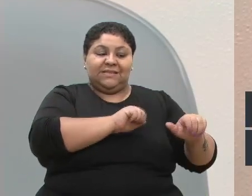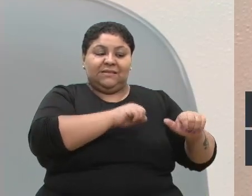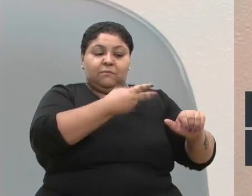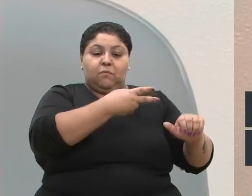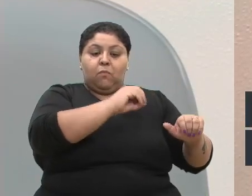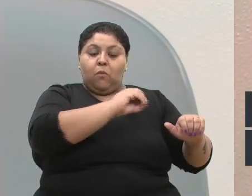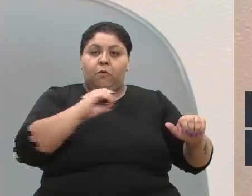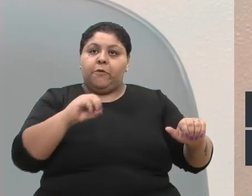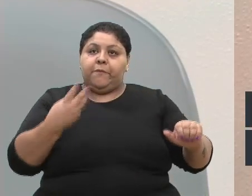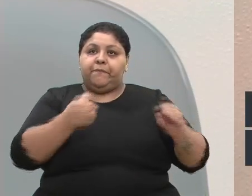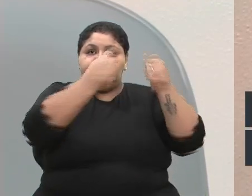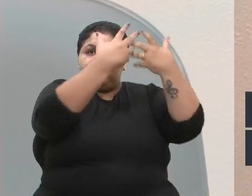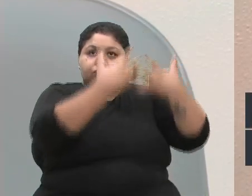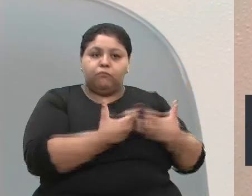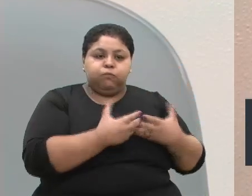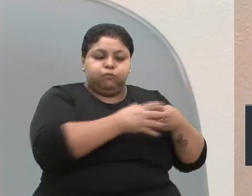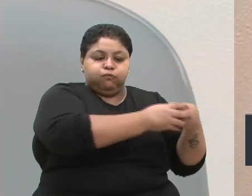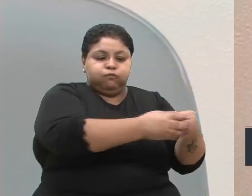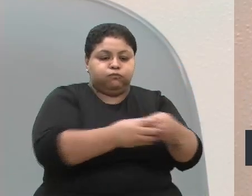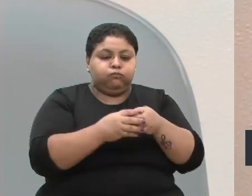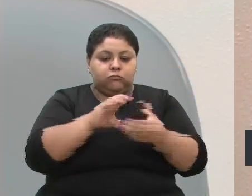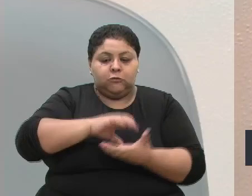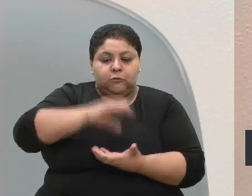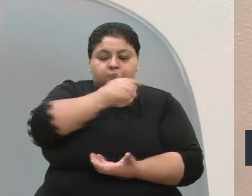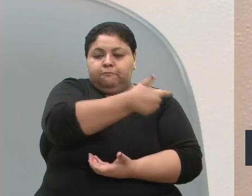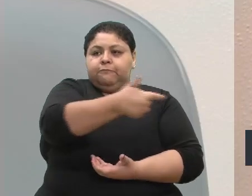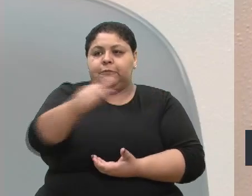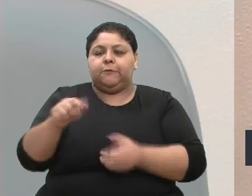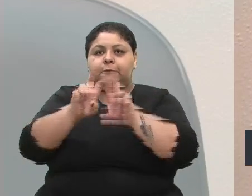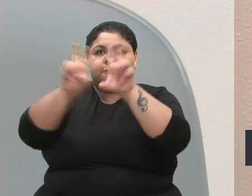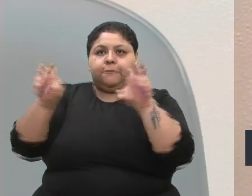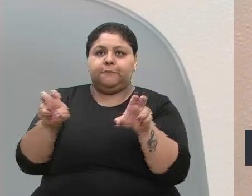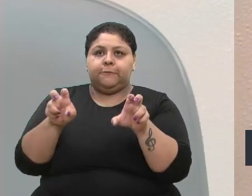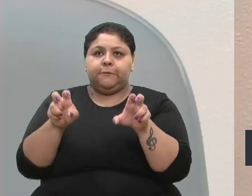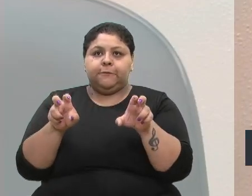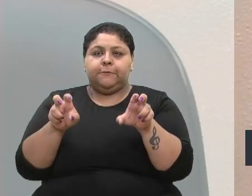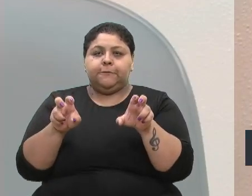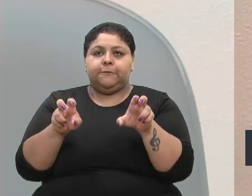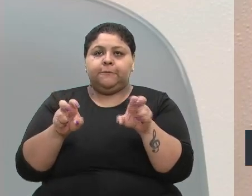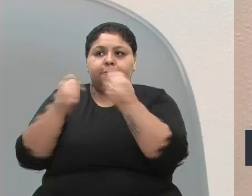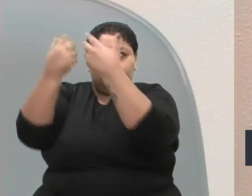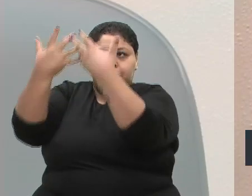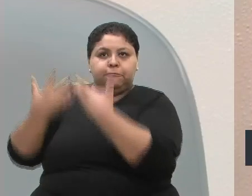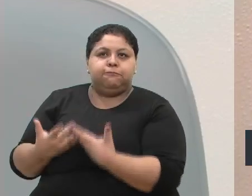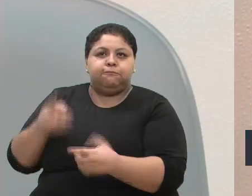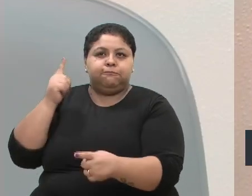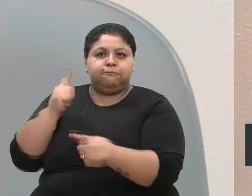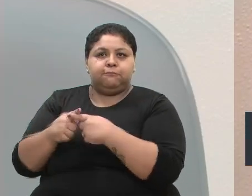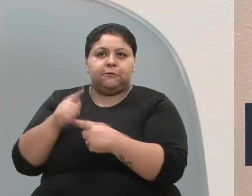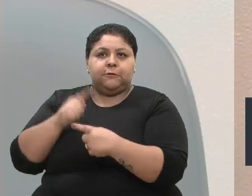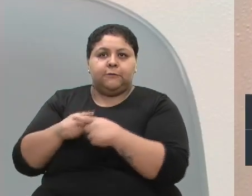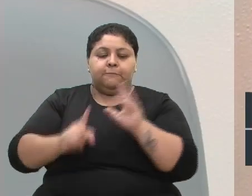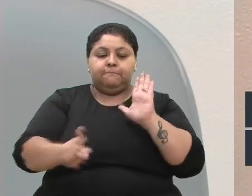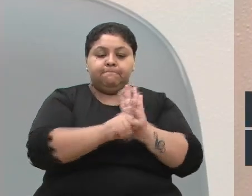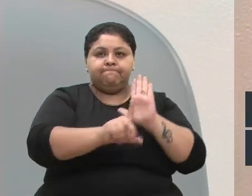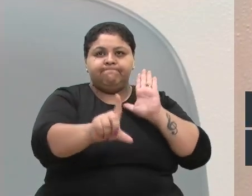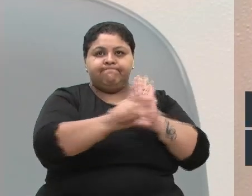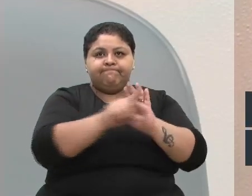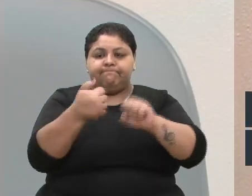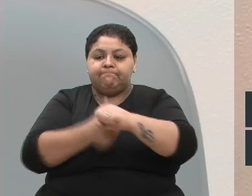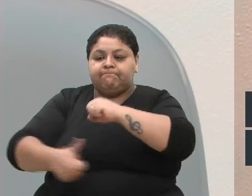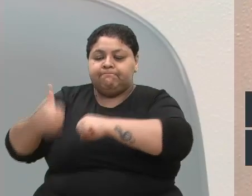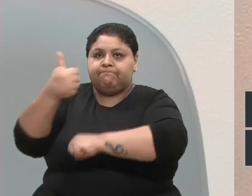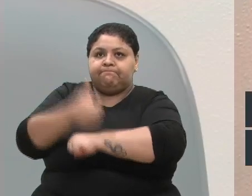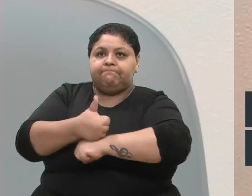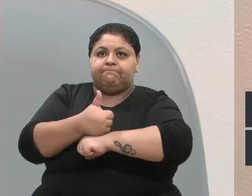que dispõe sobre o Conselho Municipal do Idoso e da outras providências. A exposição de motivos destaca que o projeto visa substituir